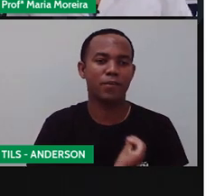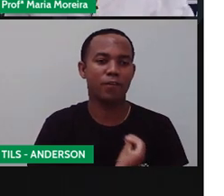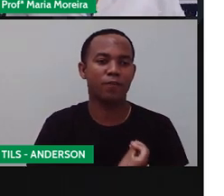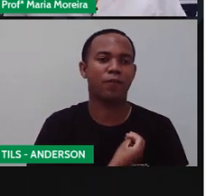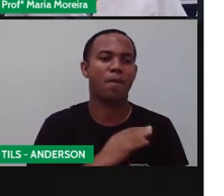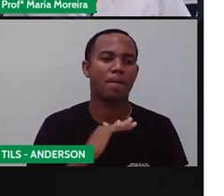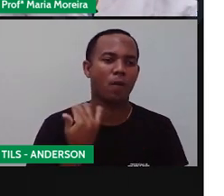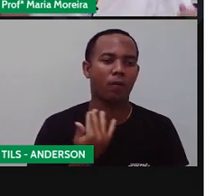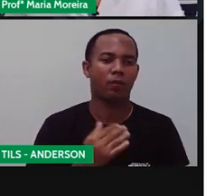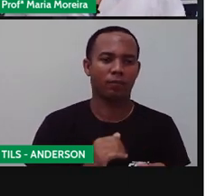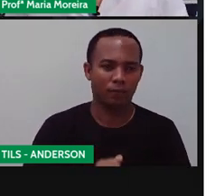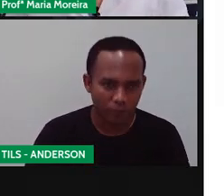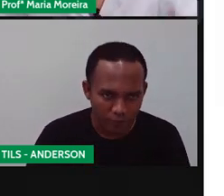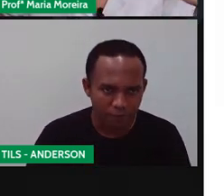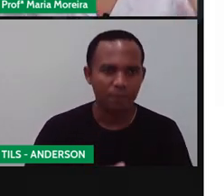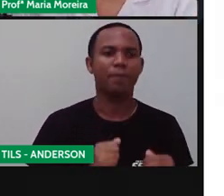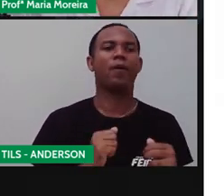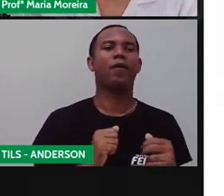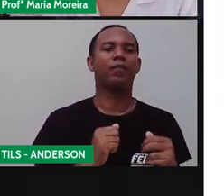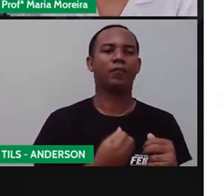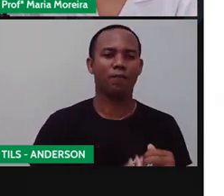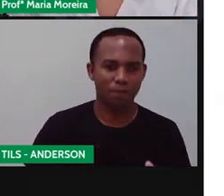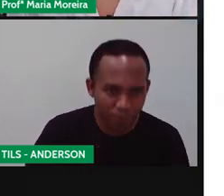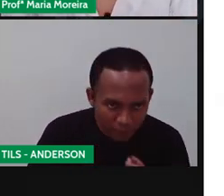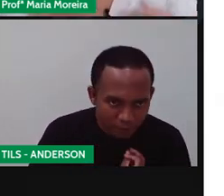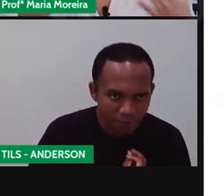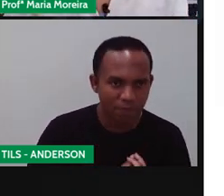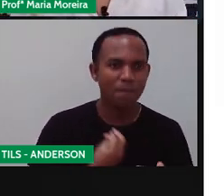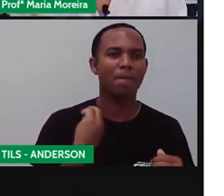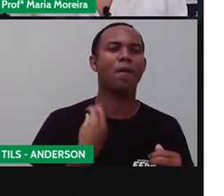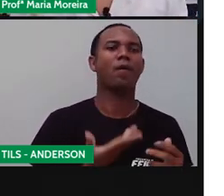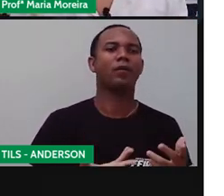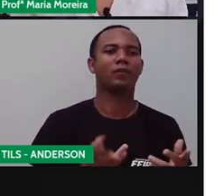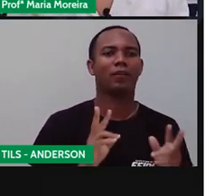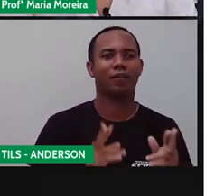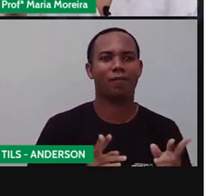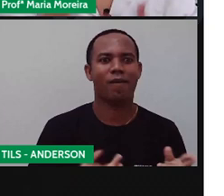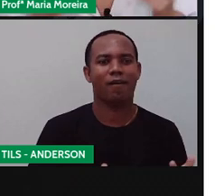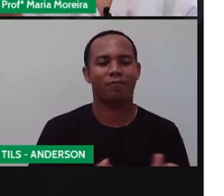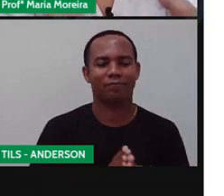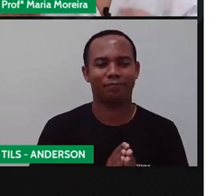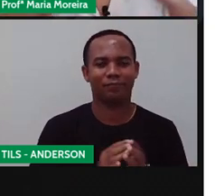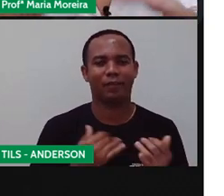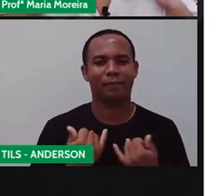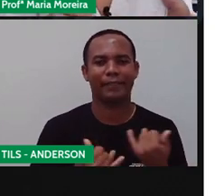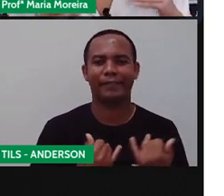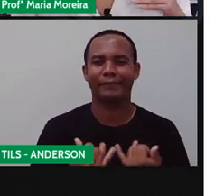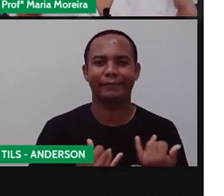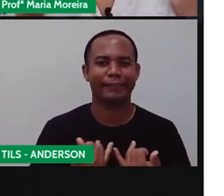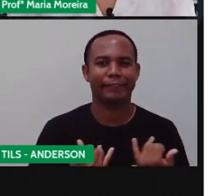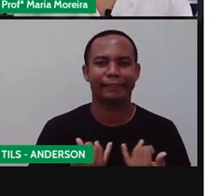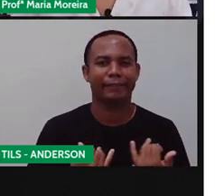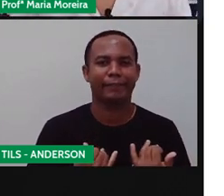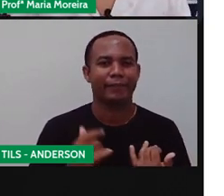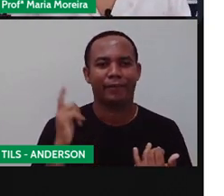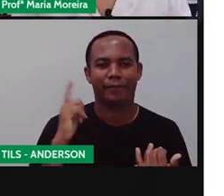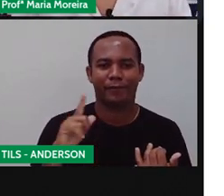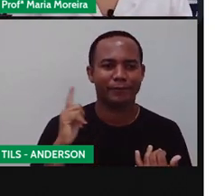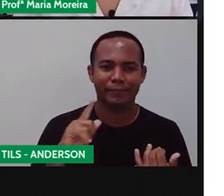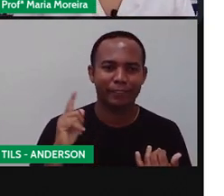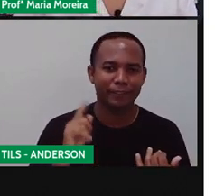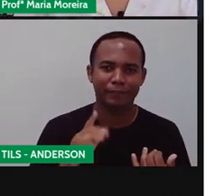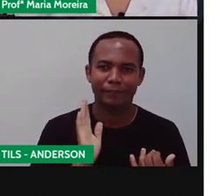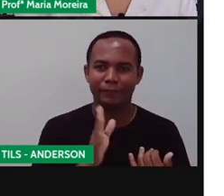morto, morto, morto, vivo. E aí até que a gente consegue pegar, né? Vocês certamente já